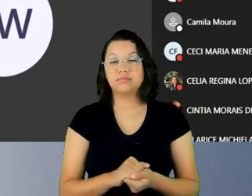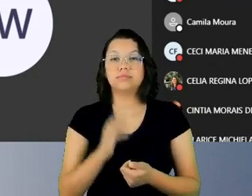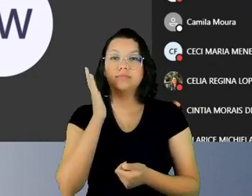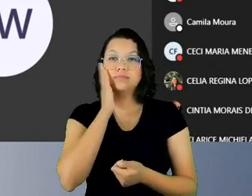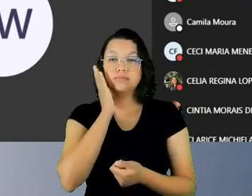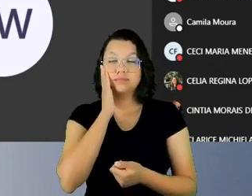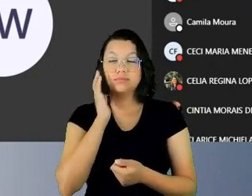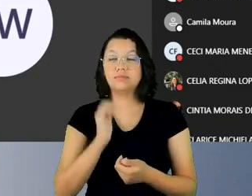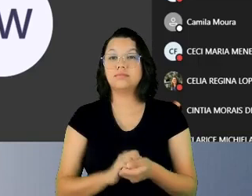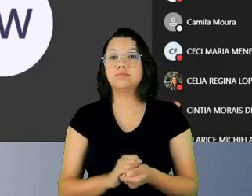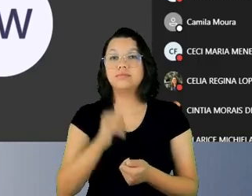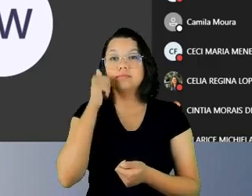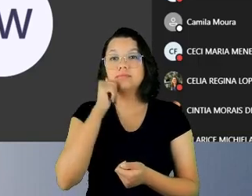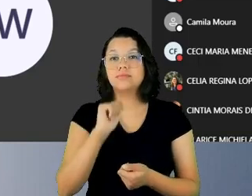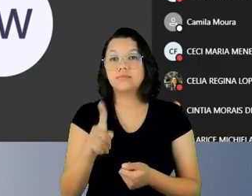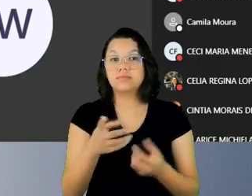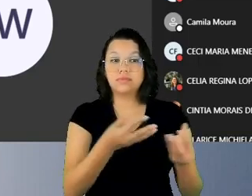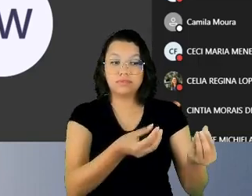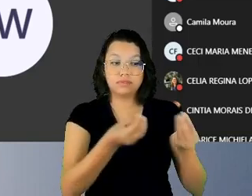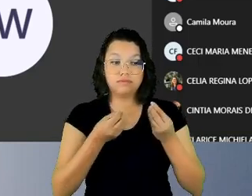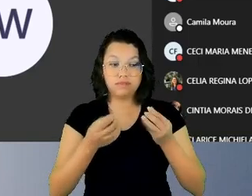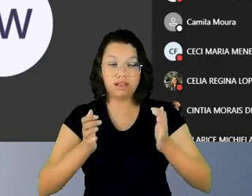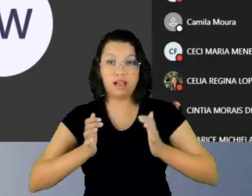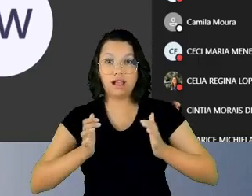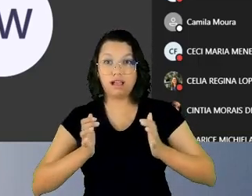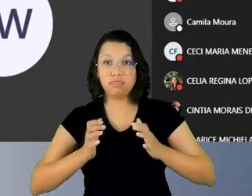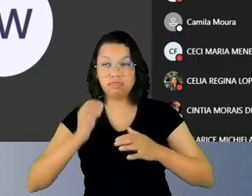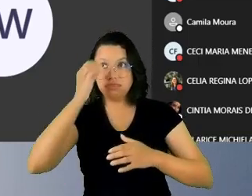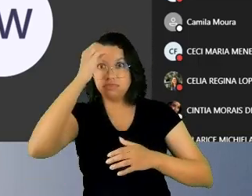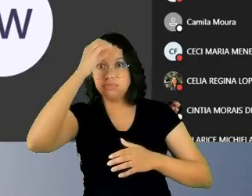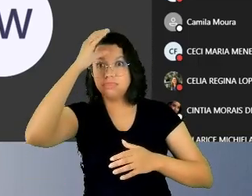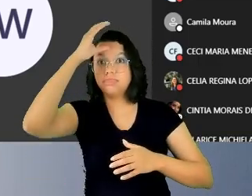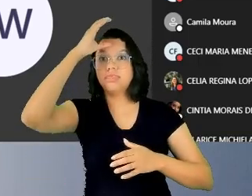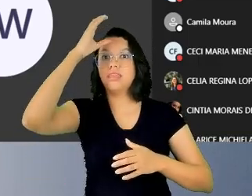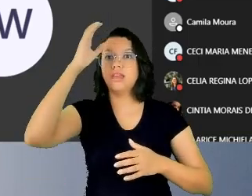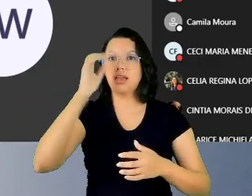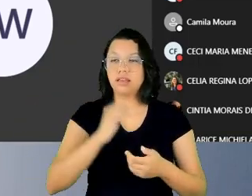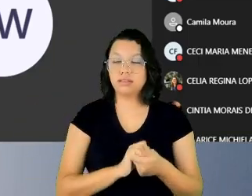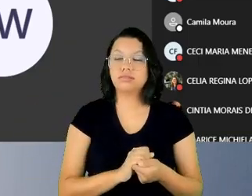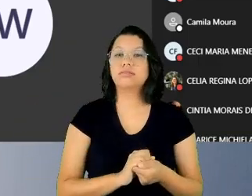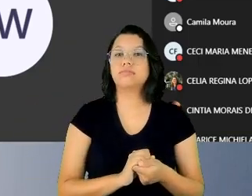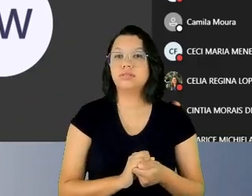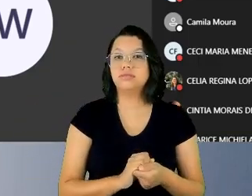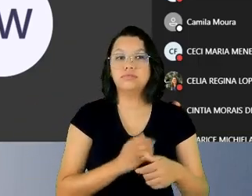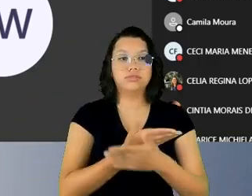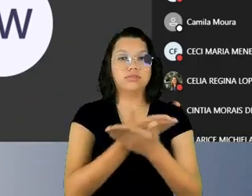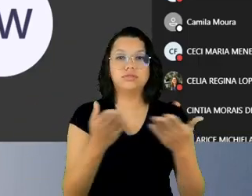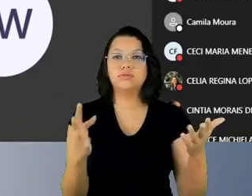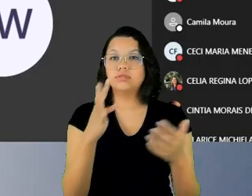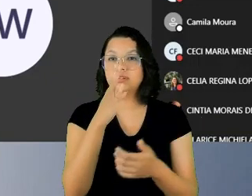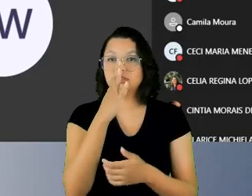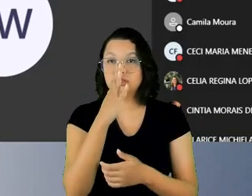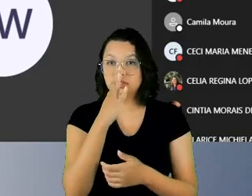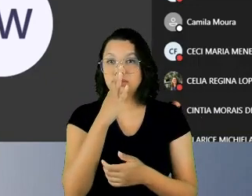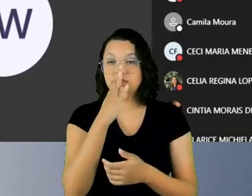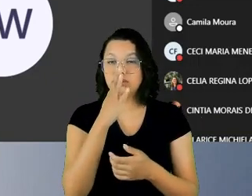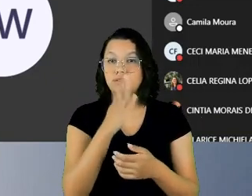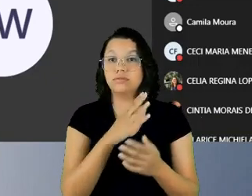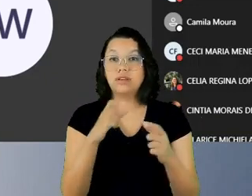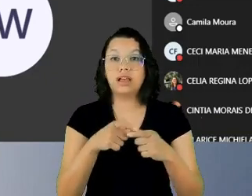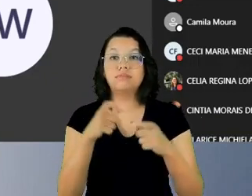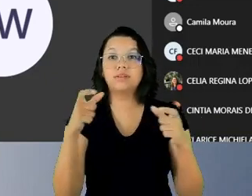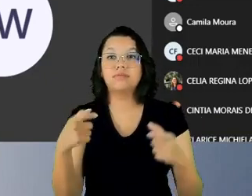certamente a nossa grande audiência em boa parte se deve a presença da Neuza, é tão querida por todos nós.